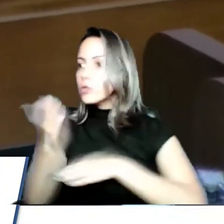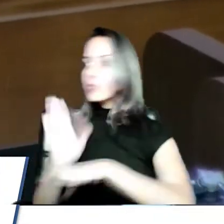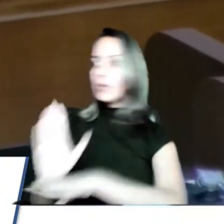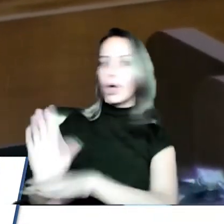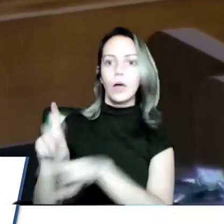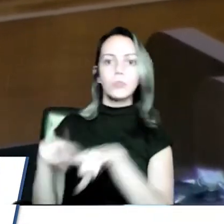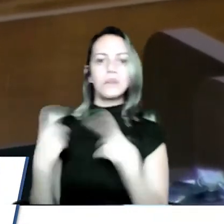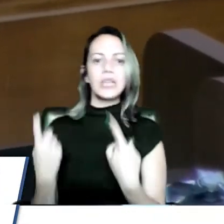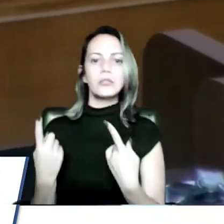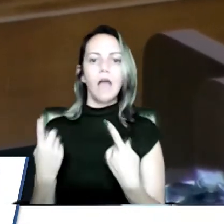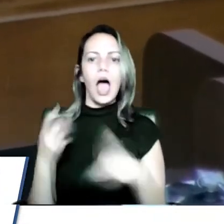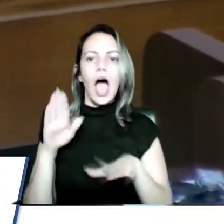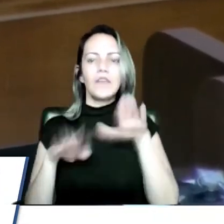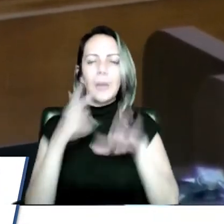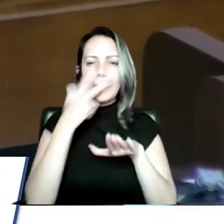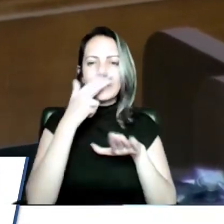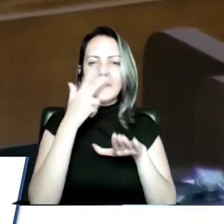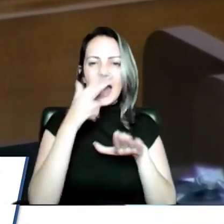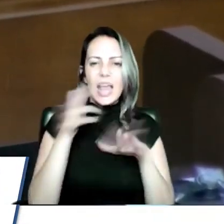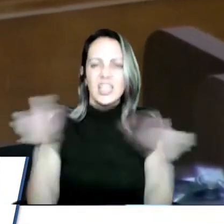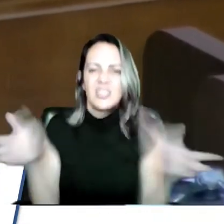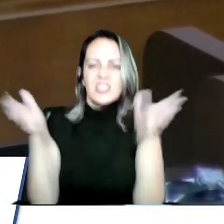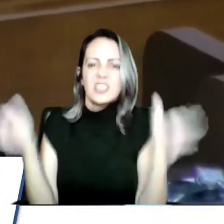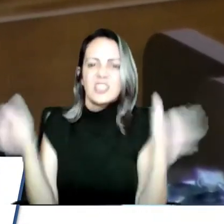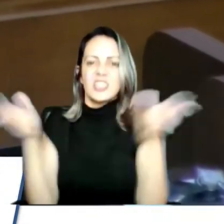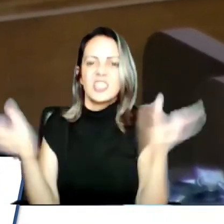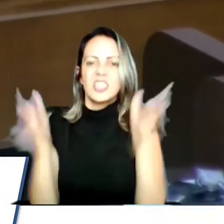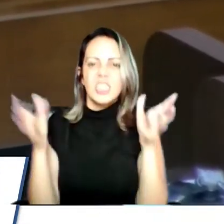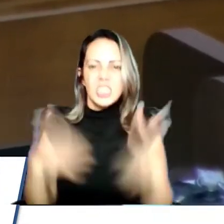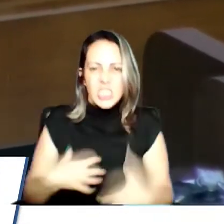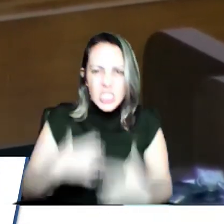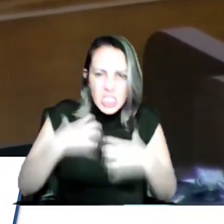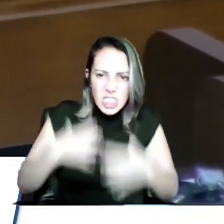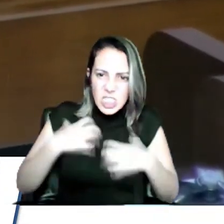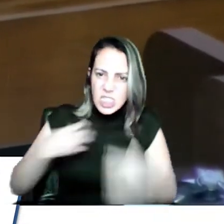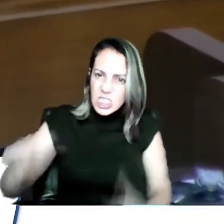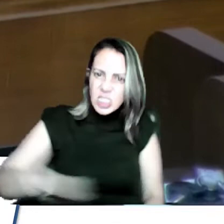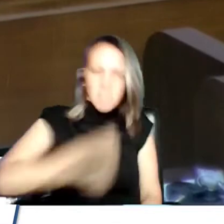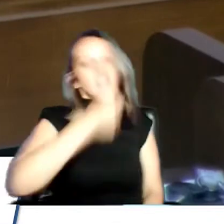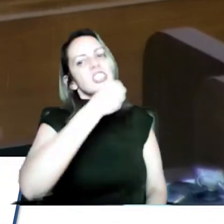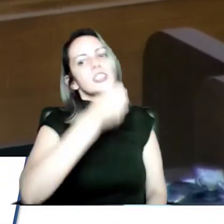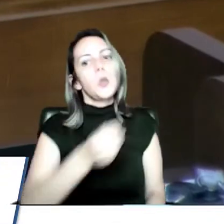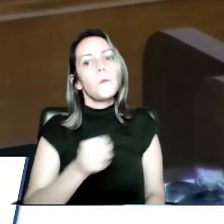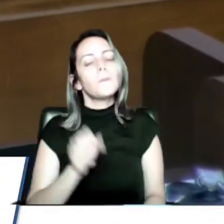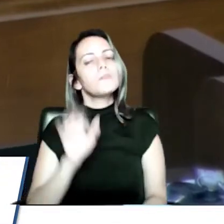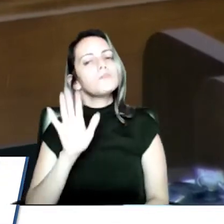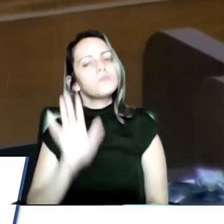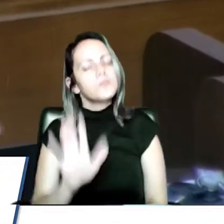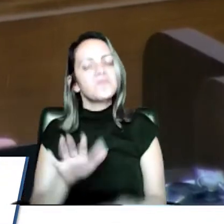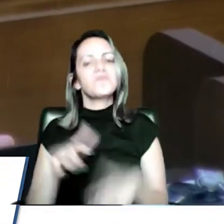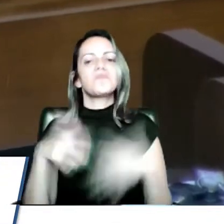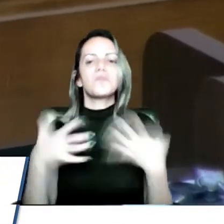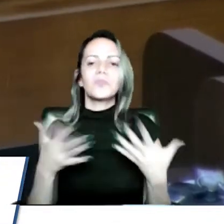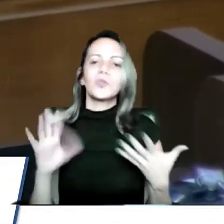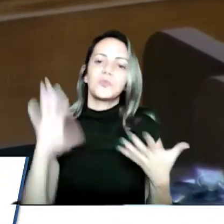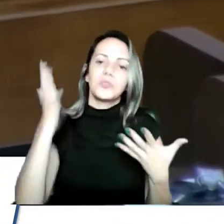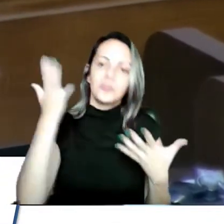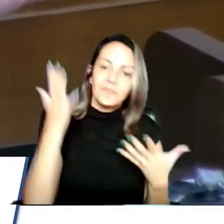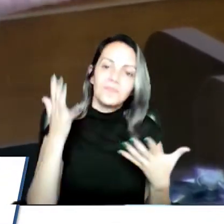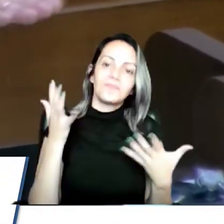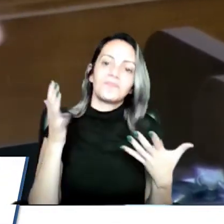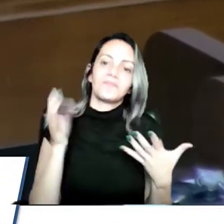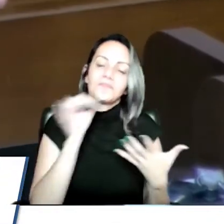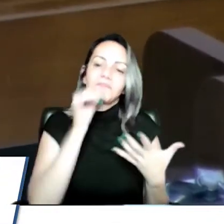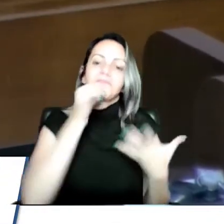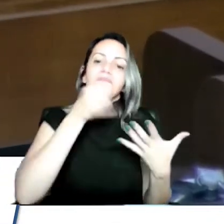provocando mais ainda a ira das pessoas. E chegam, lamentavelmente. e felizmente não